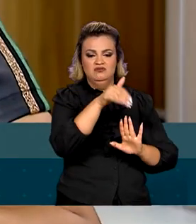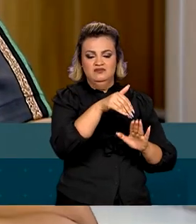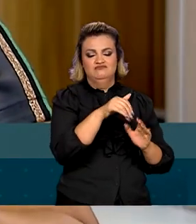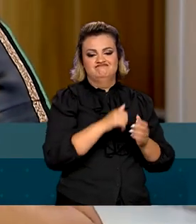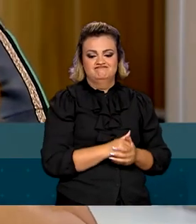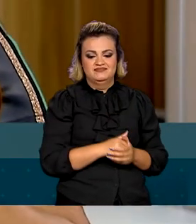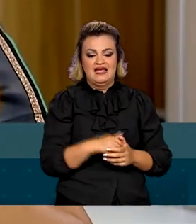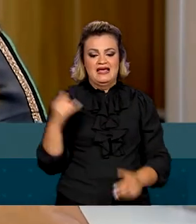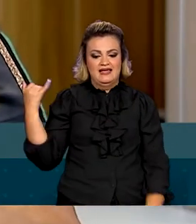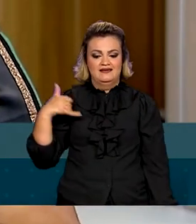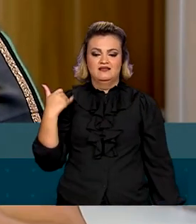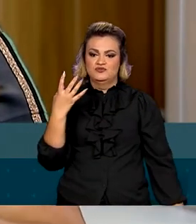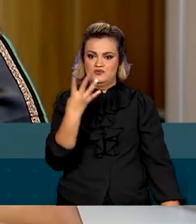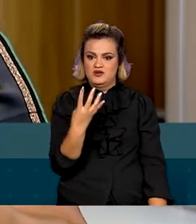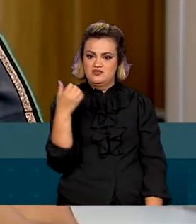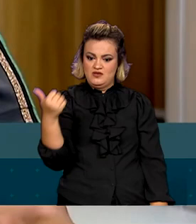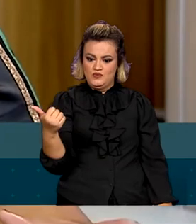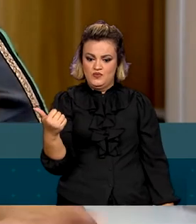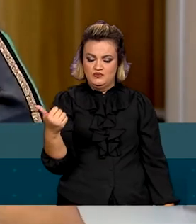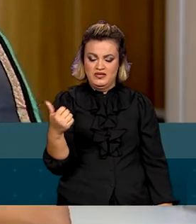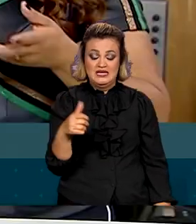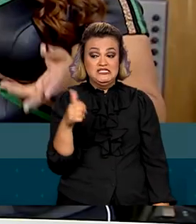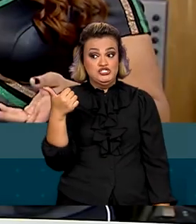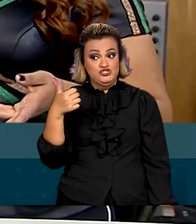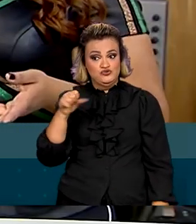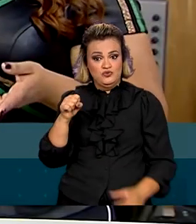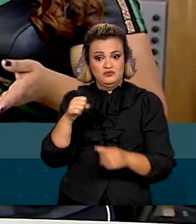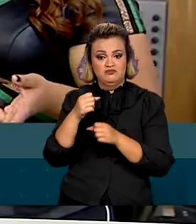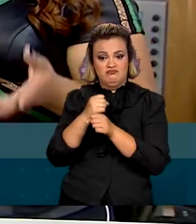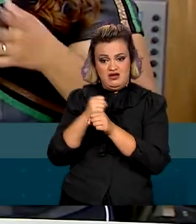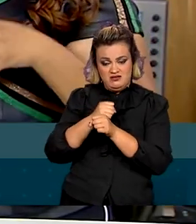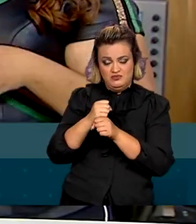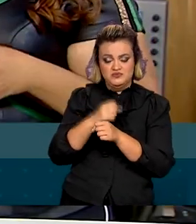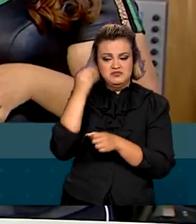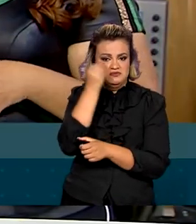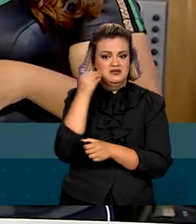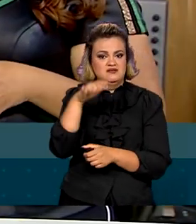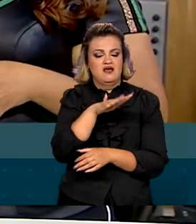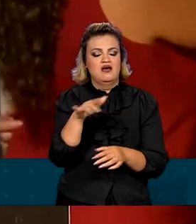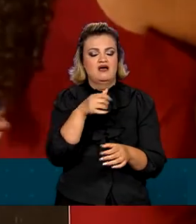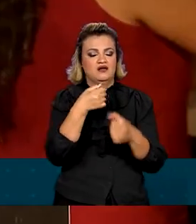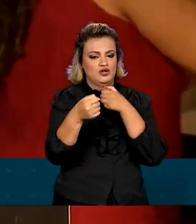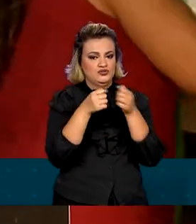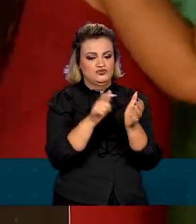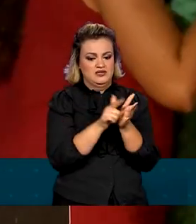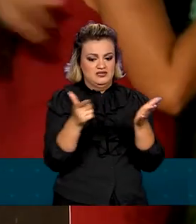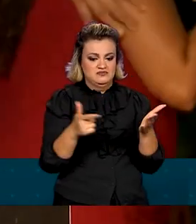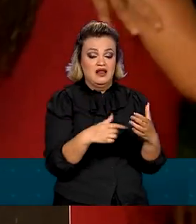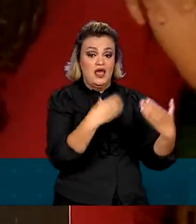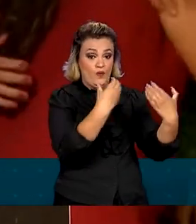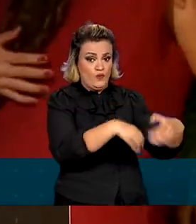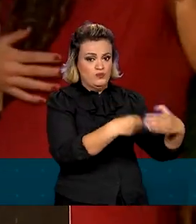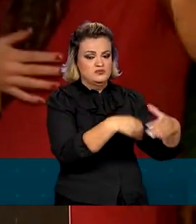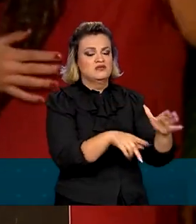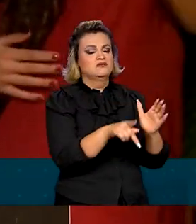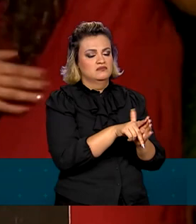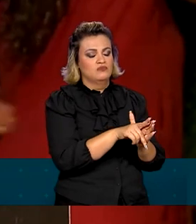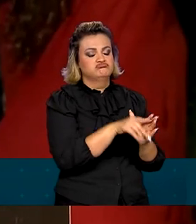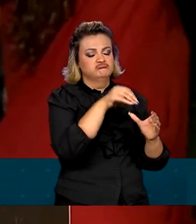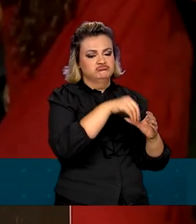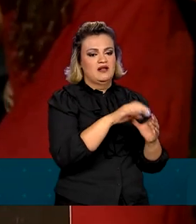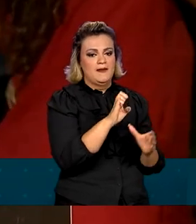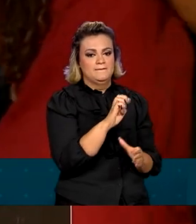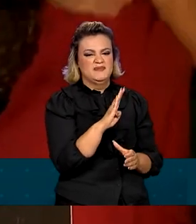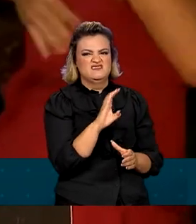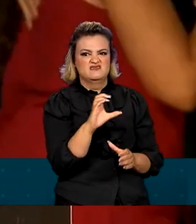Costa tem 41 anos e mais de 18 anos de experiência como jornalista. É concursada da EBC há 10